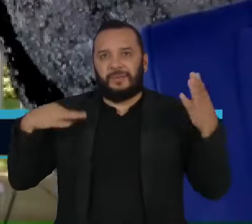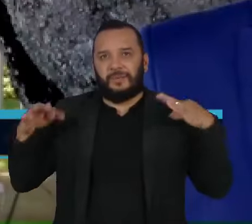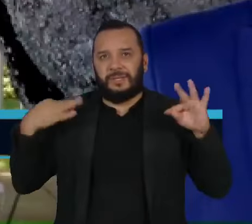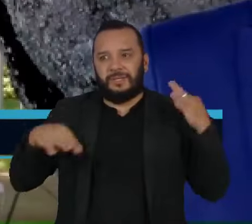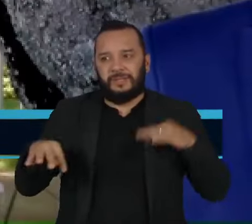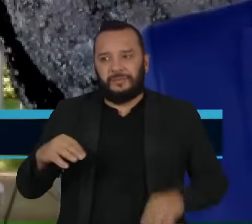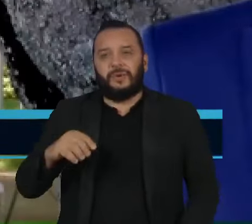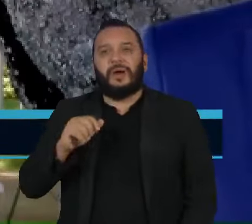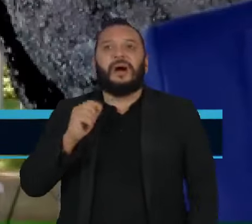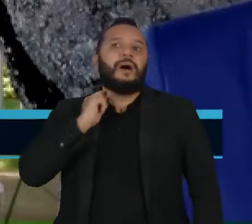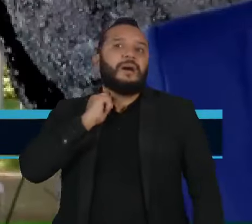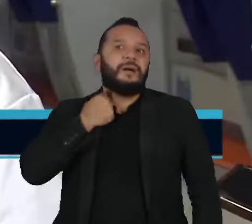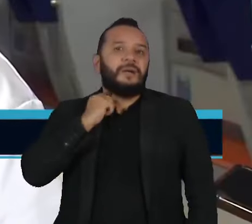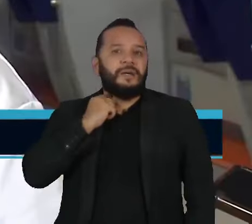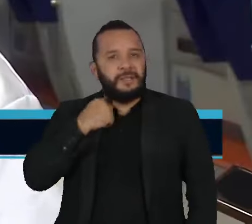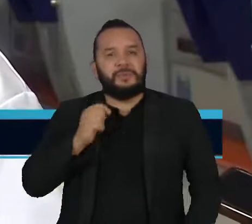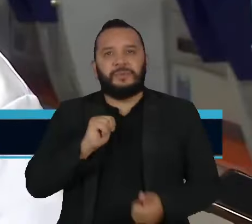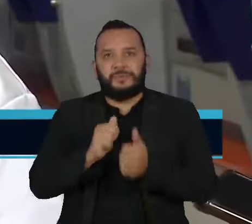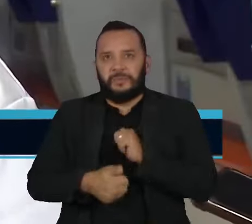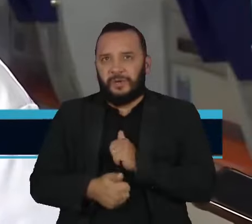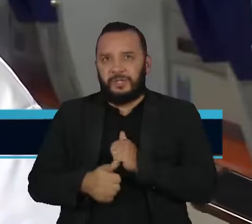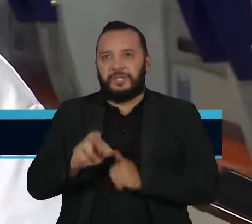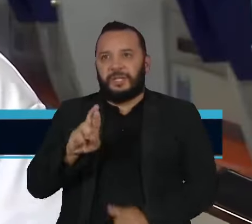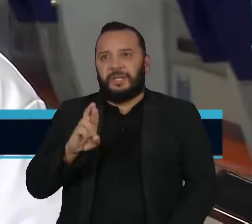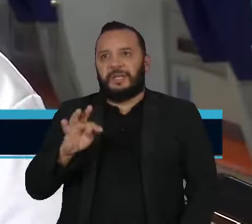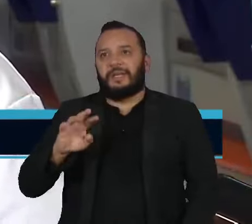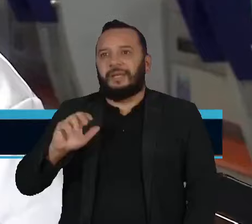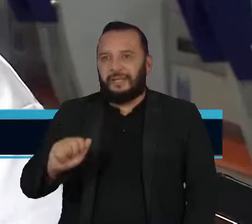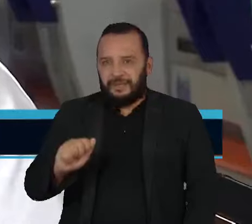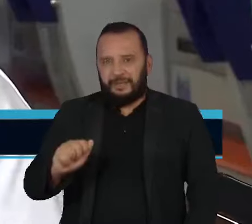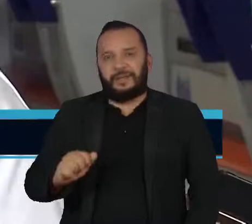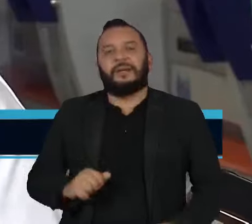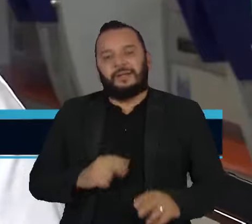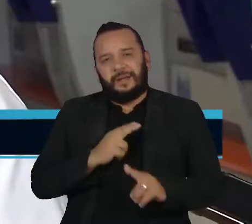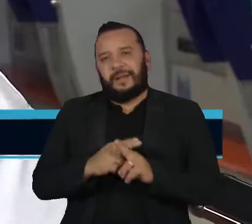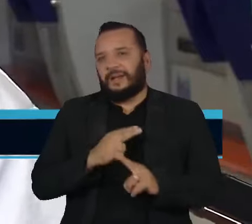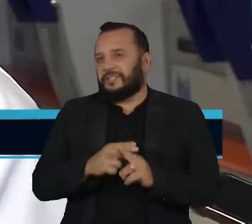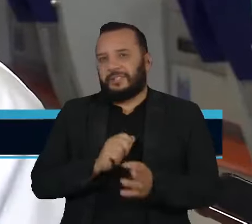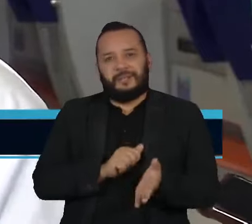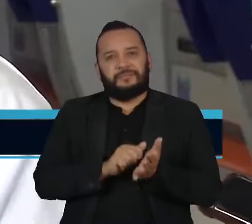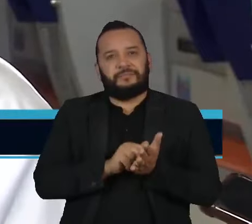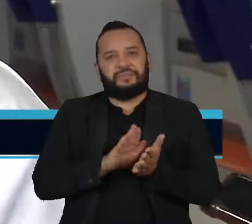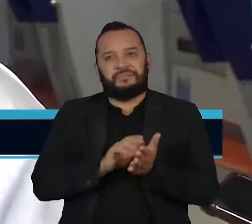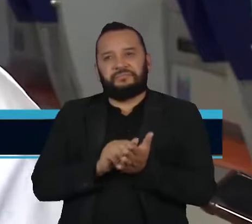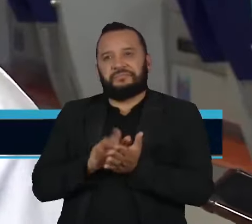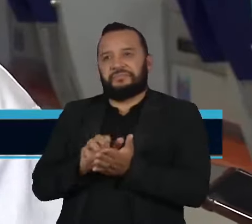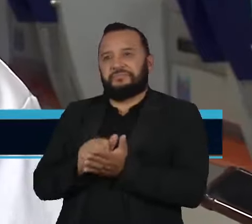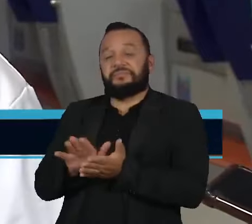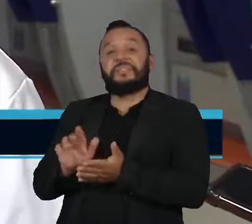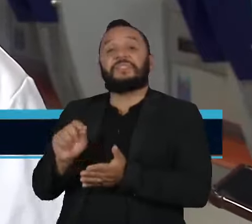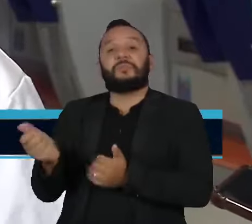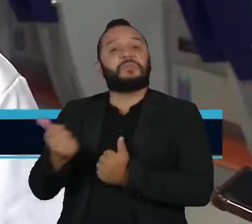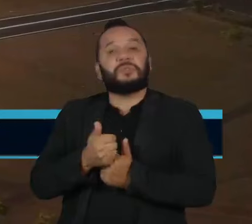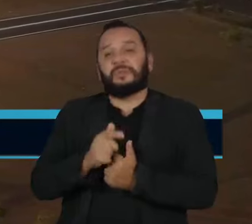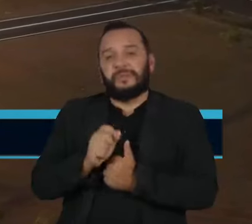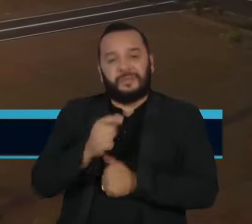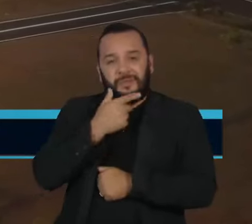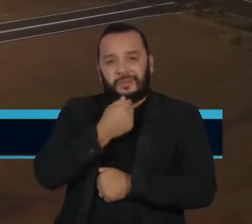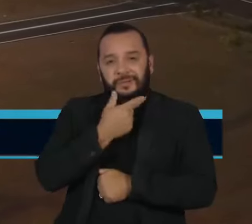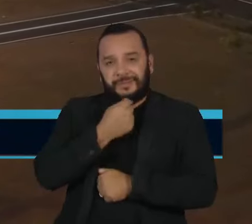Ana Moser, do Esporte e Rita Serrano, da Presidência da Caixa. Todas substituídas por homens.